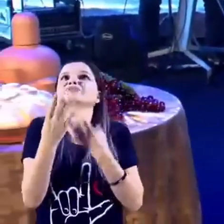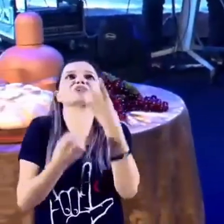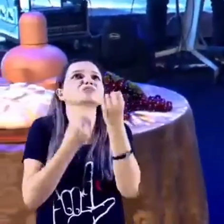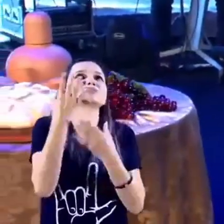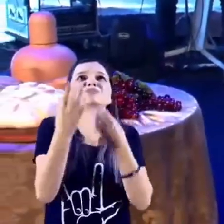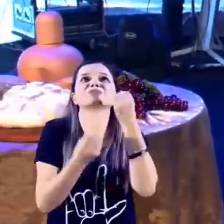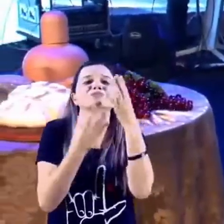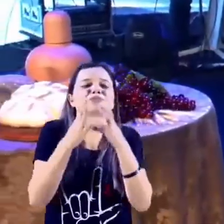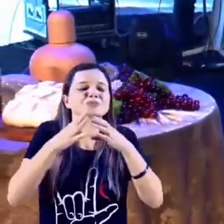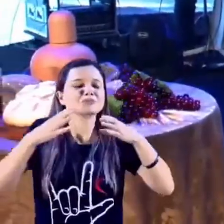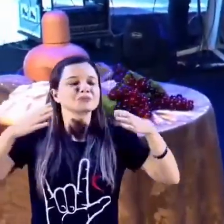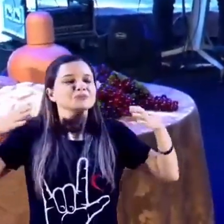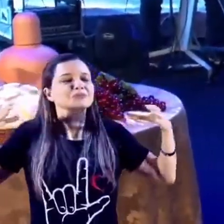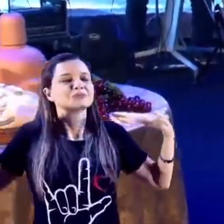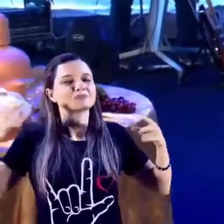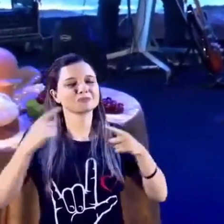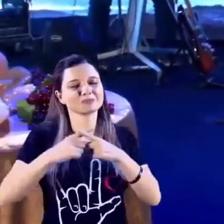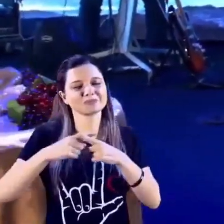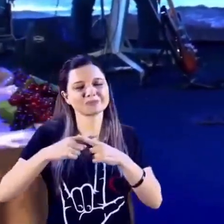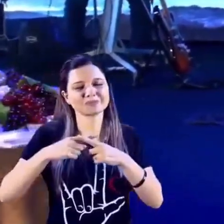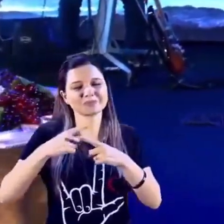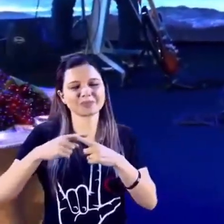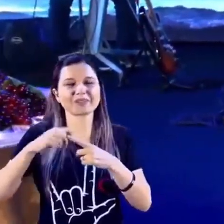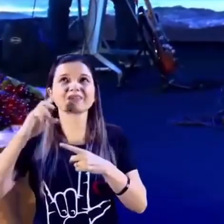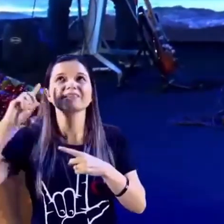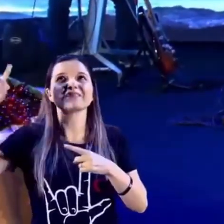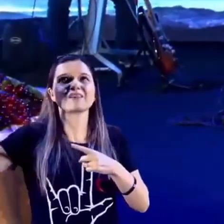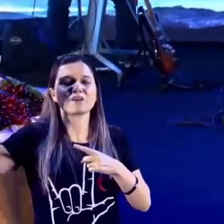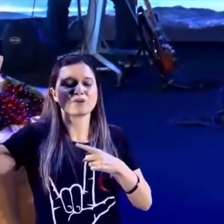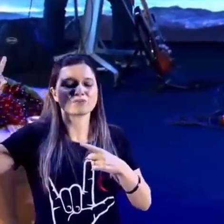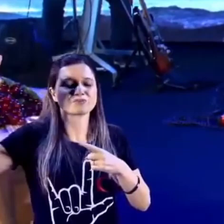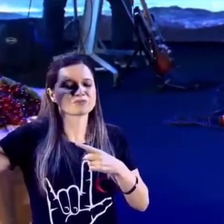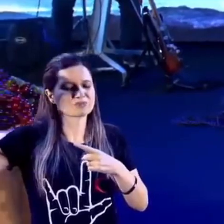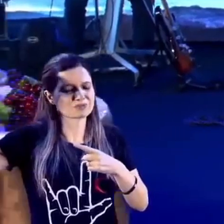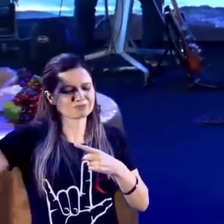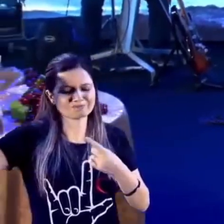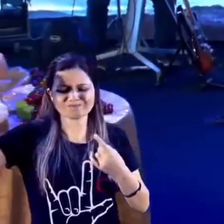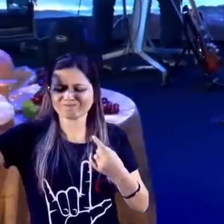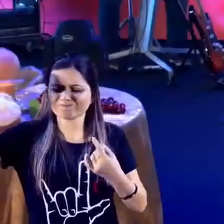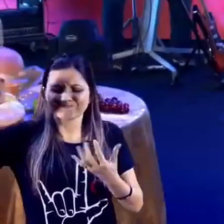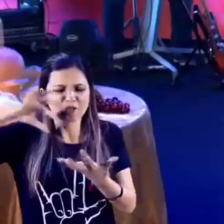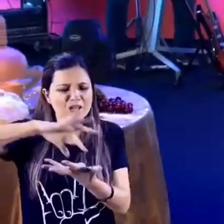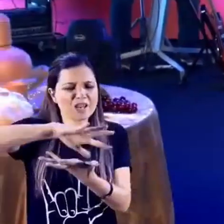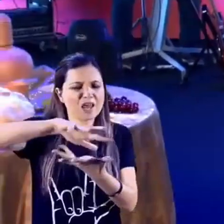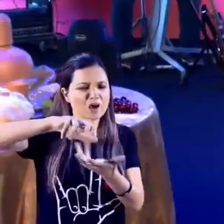Porque Deus amou-se ao mundo de tal maneira.